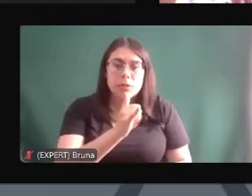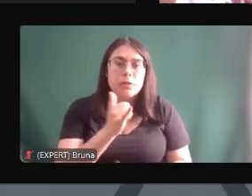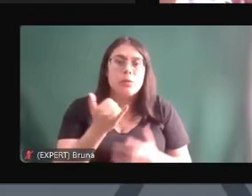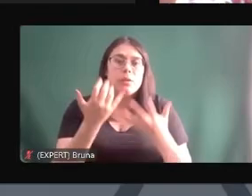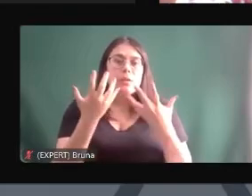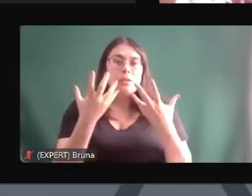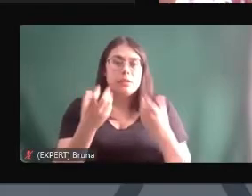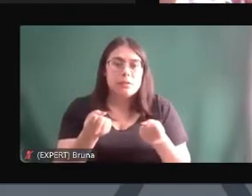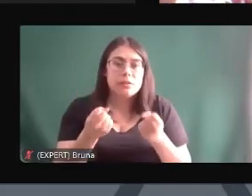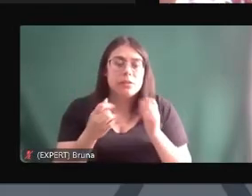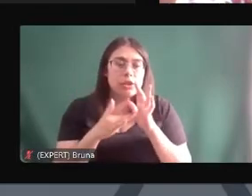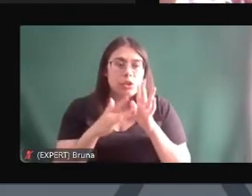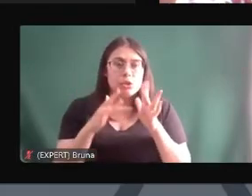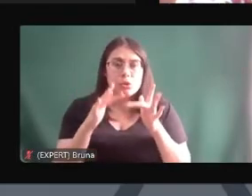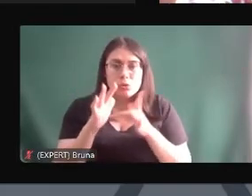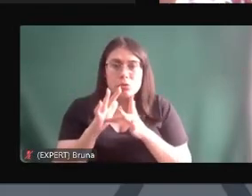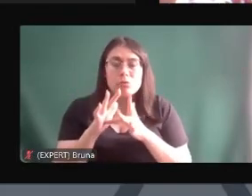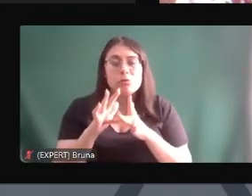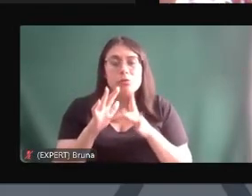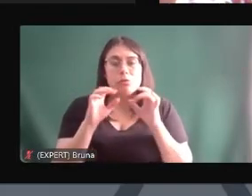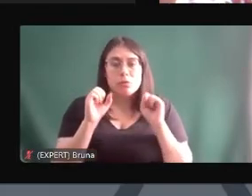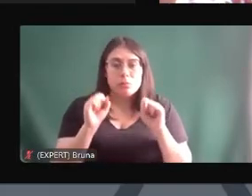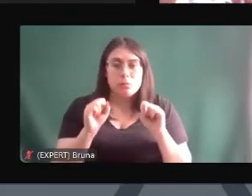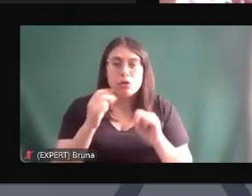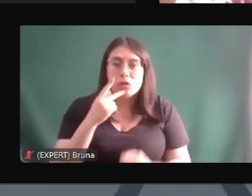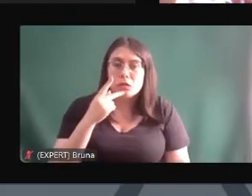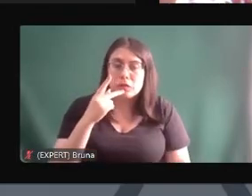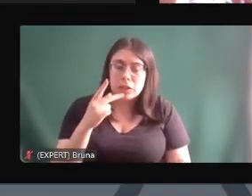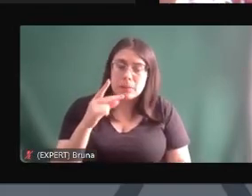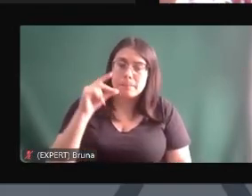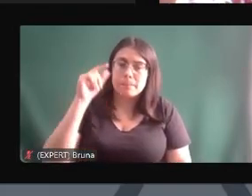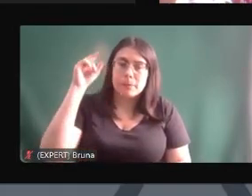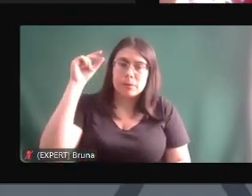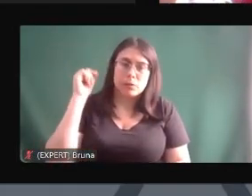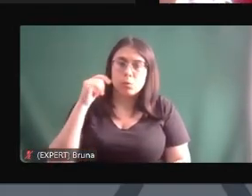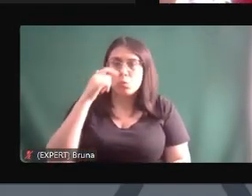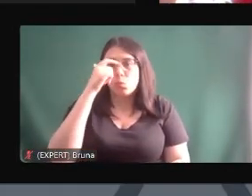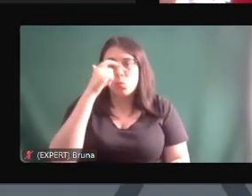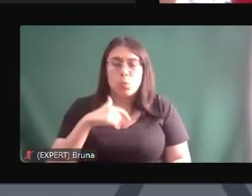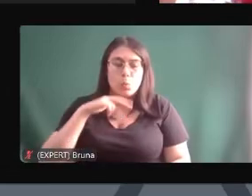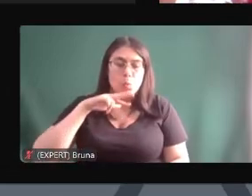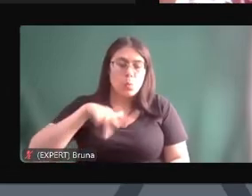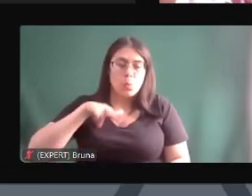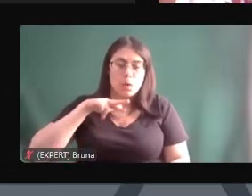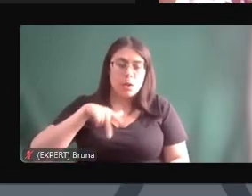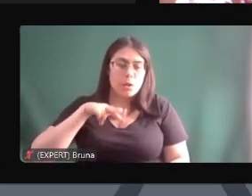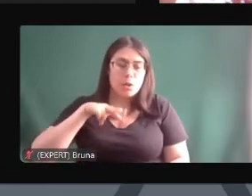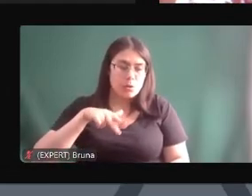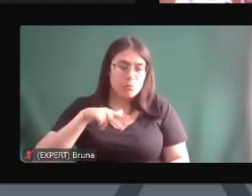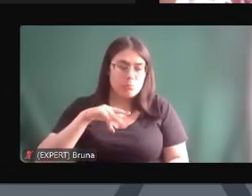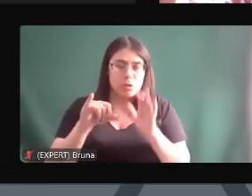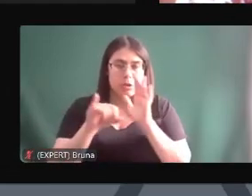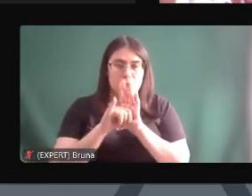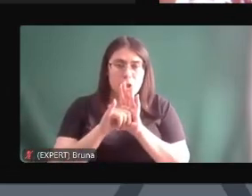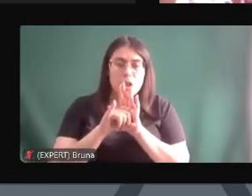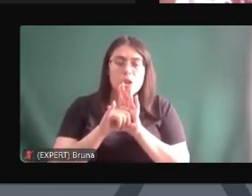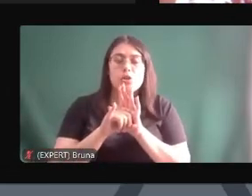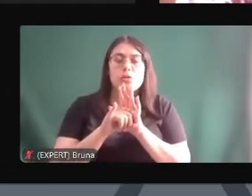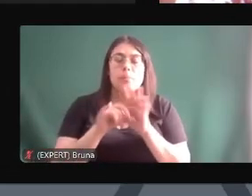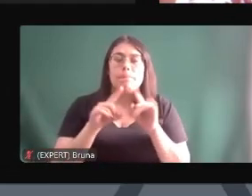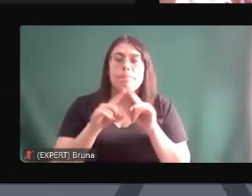pode dizer que o seu passado não era você essencialmente como um indivíduo e como identidade essencial